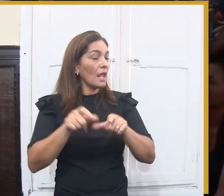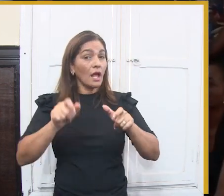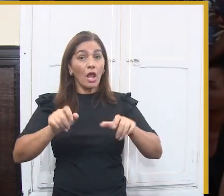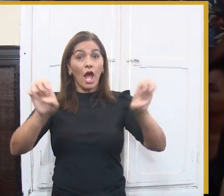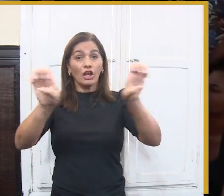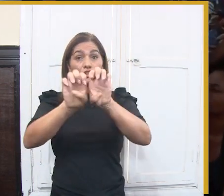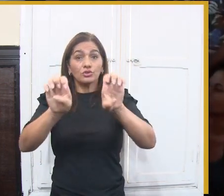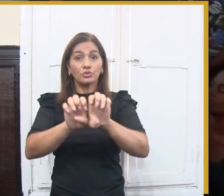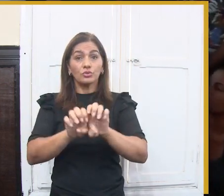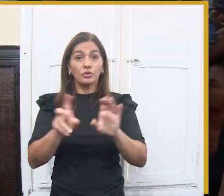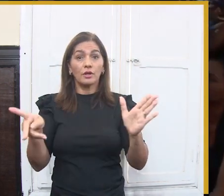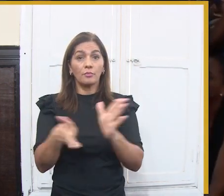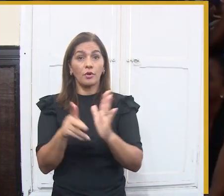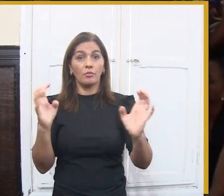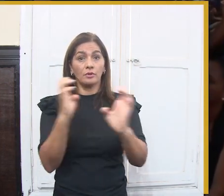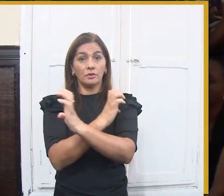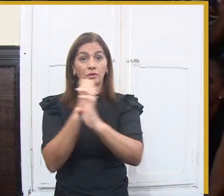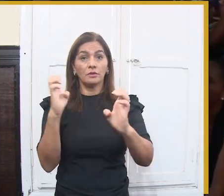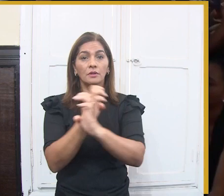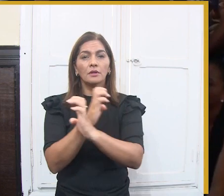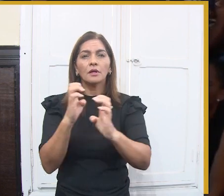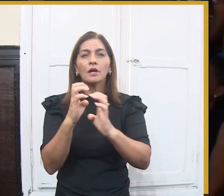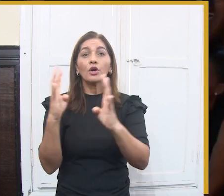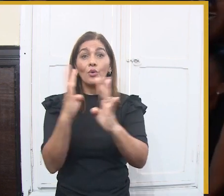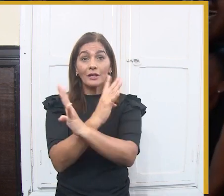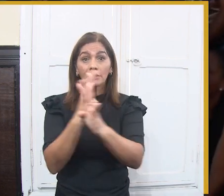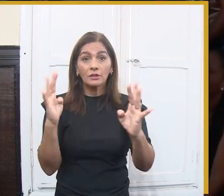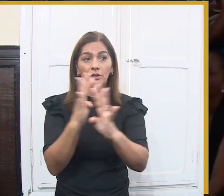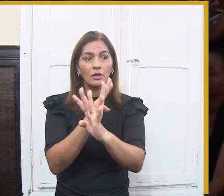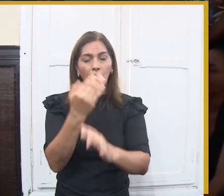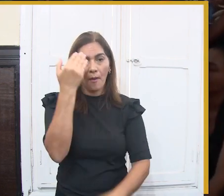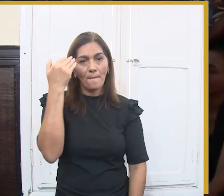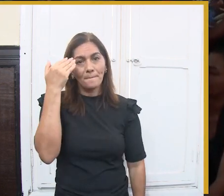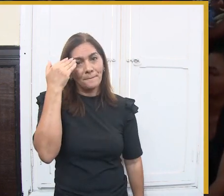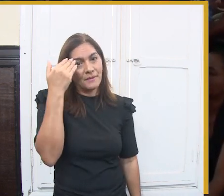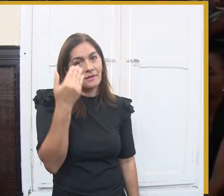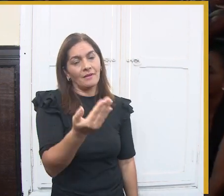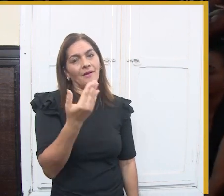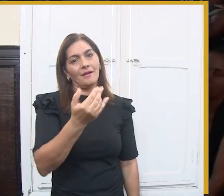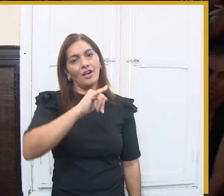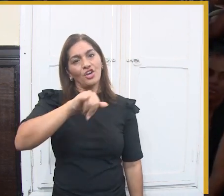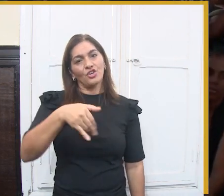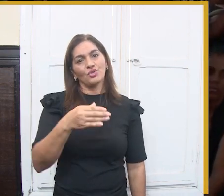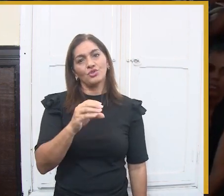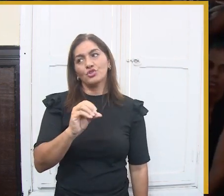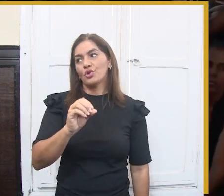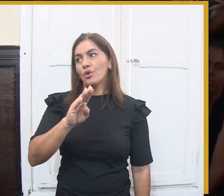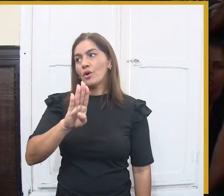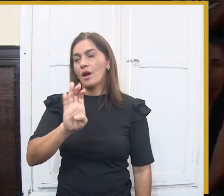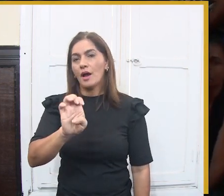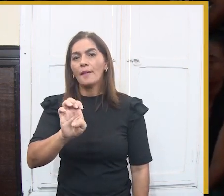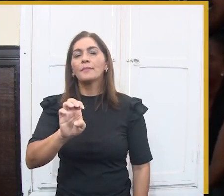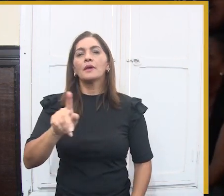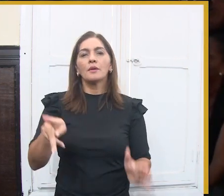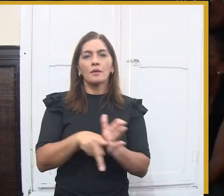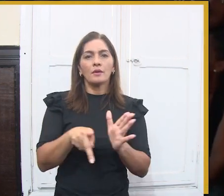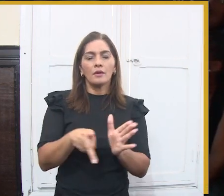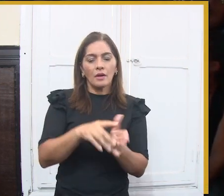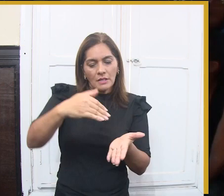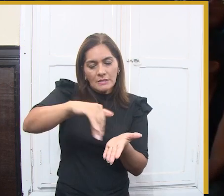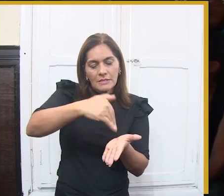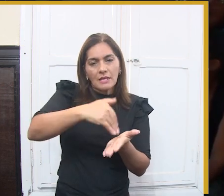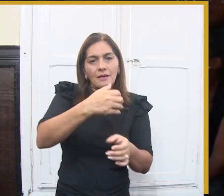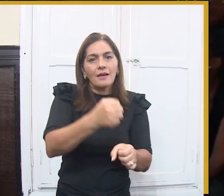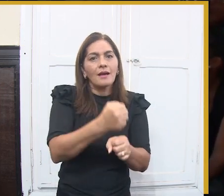de dia, para o pessoal que vai tirar foto, a gente tem também programação aqui no açude novo. Essa